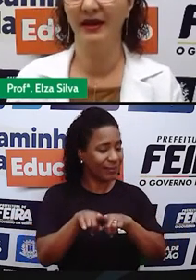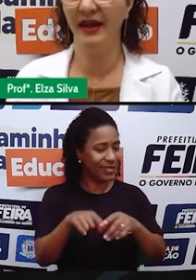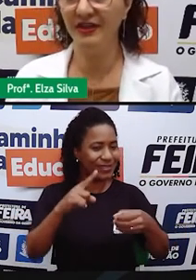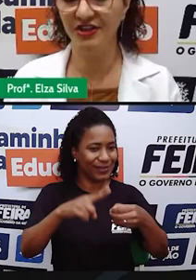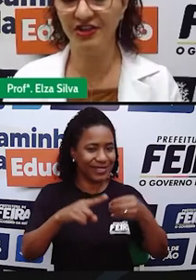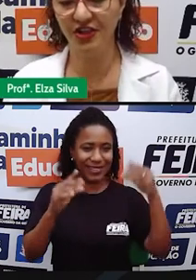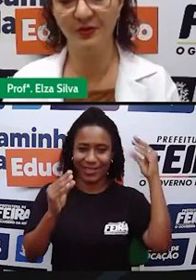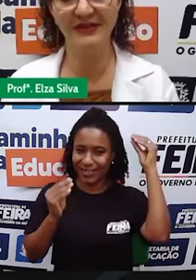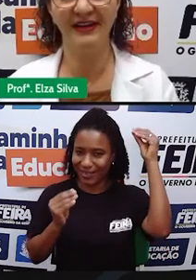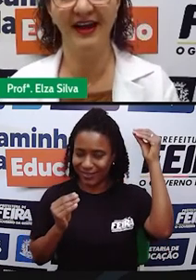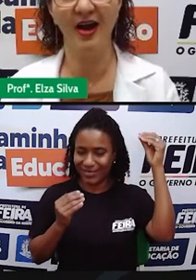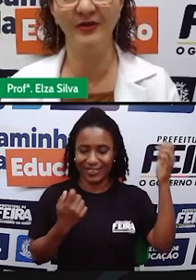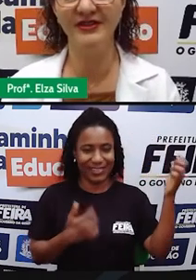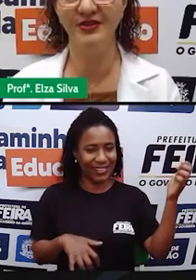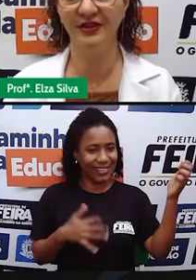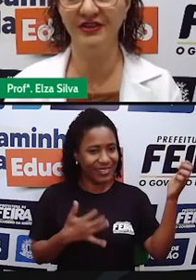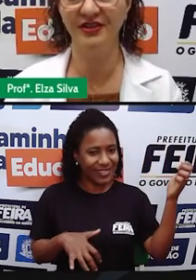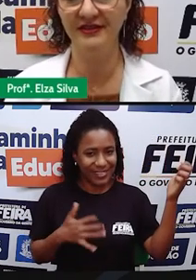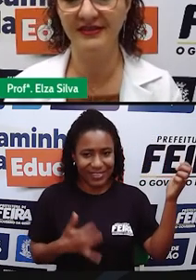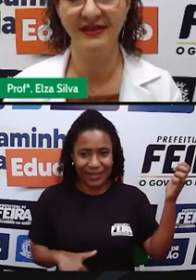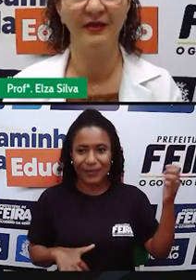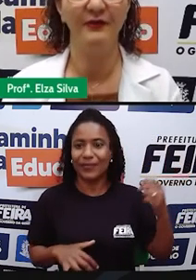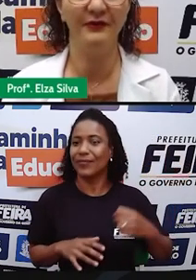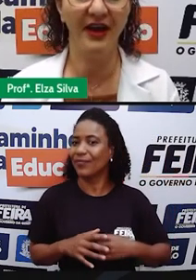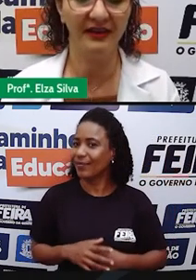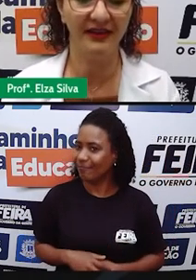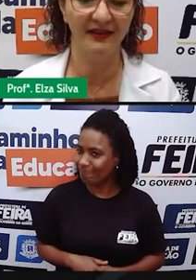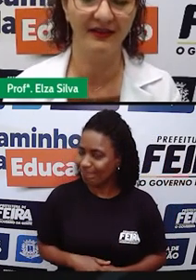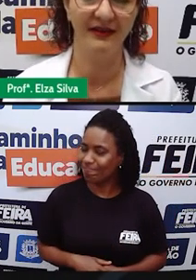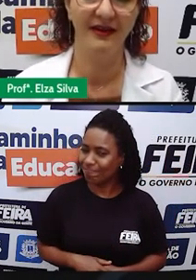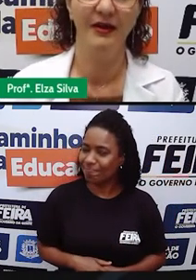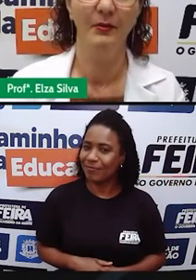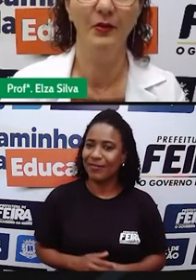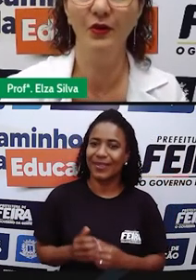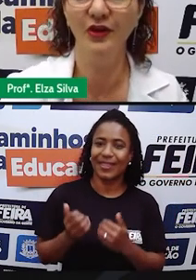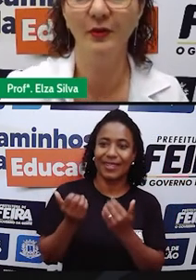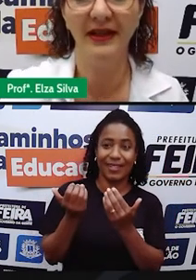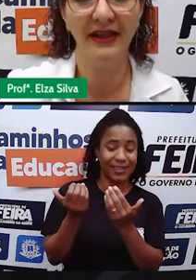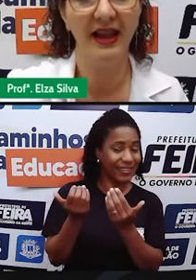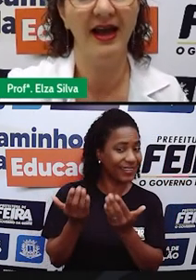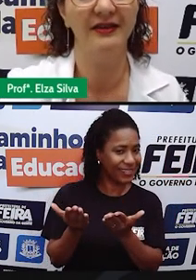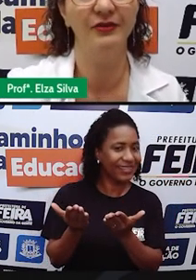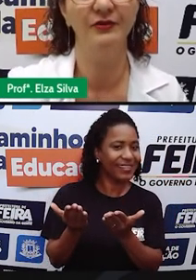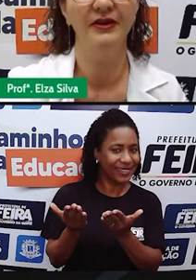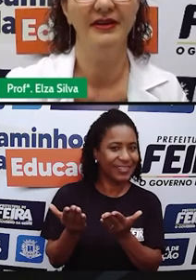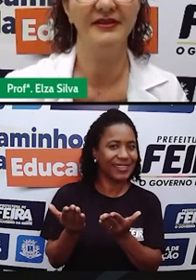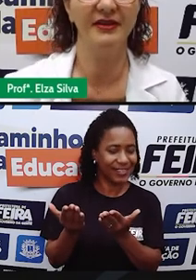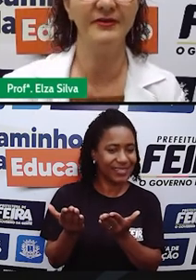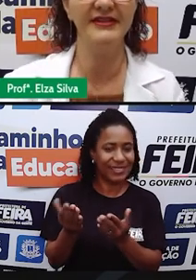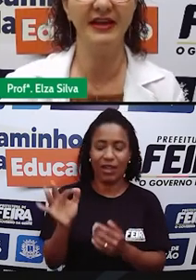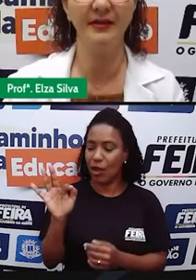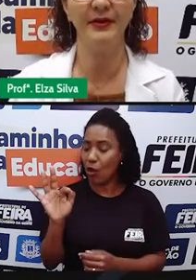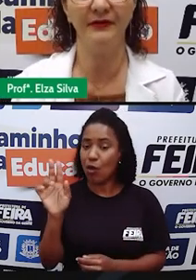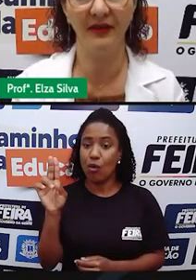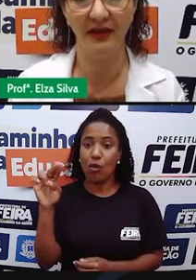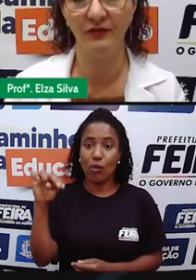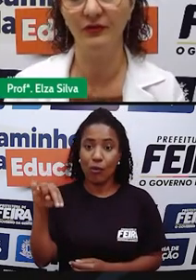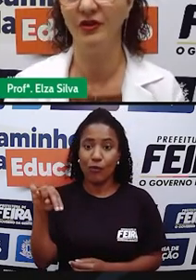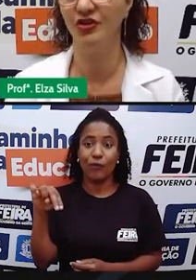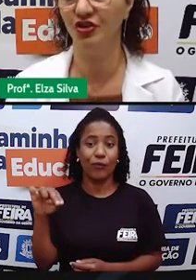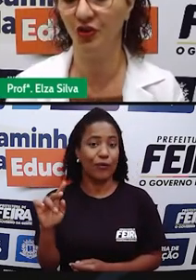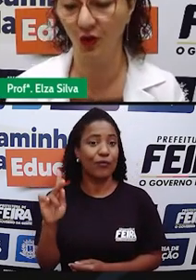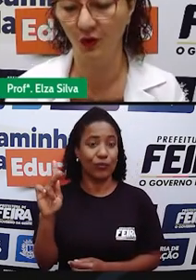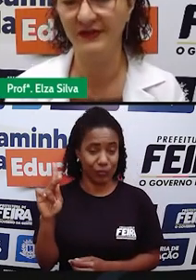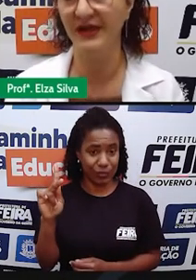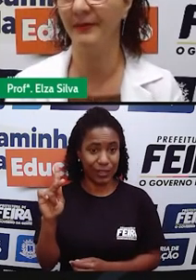E este estilo musical é o dantilas funk. Muito bagalado, estamos sempre vendo